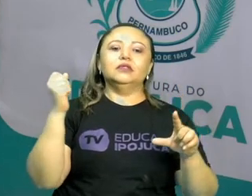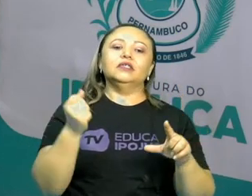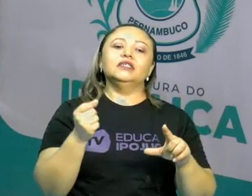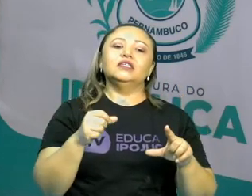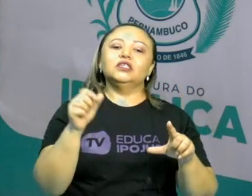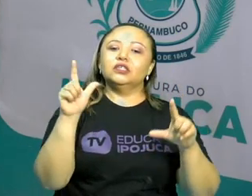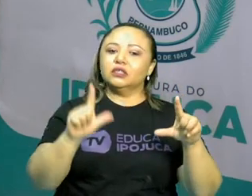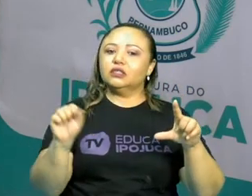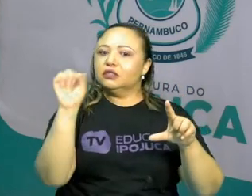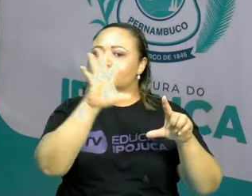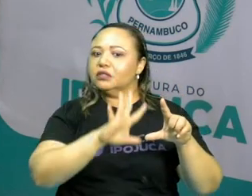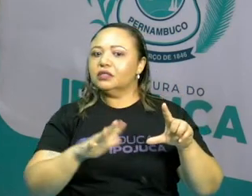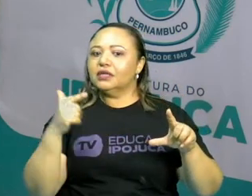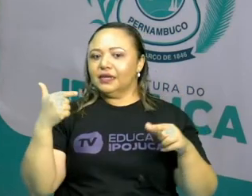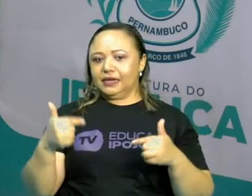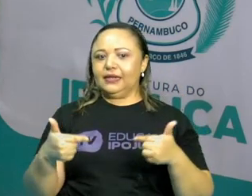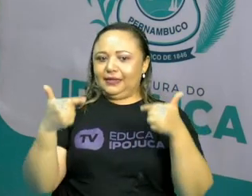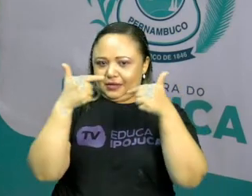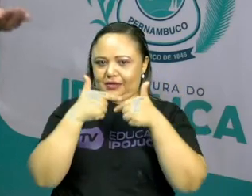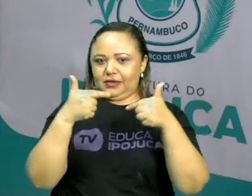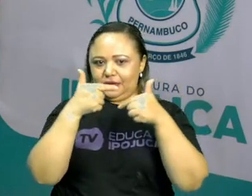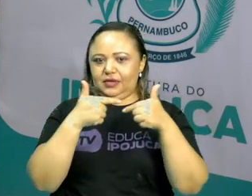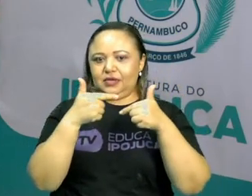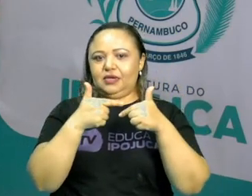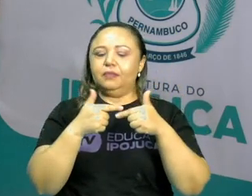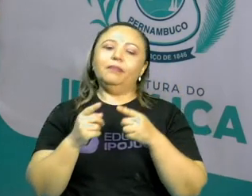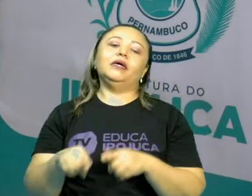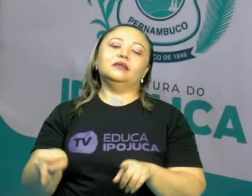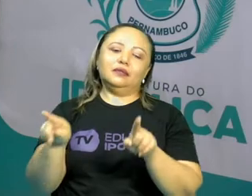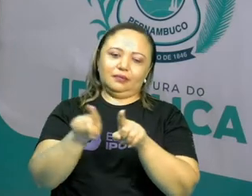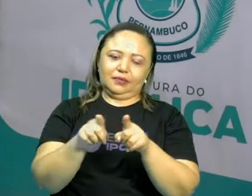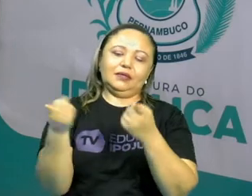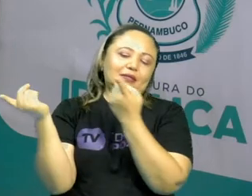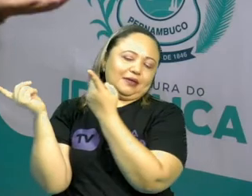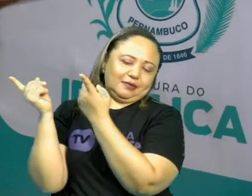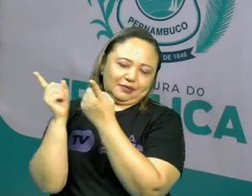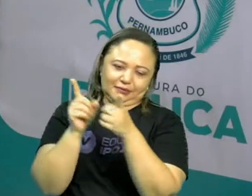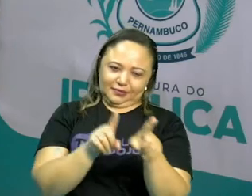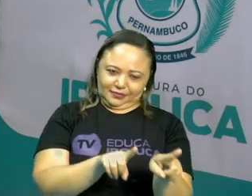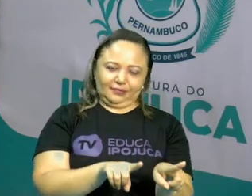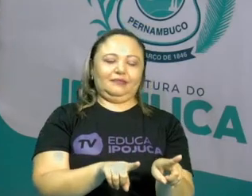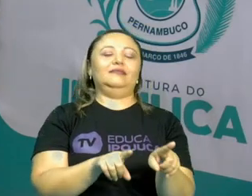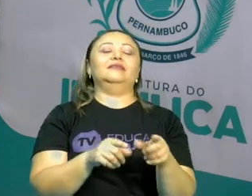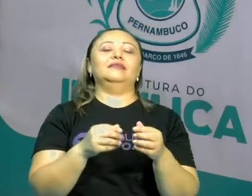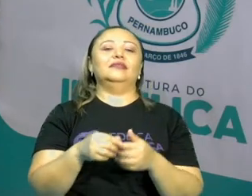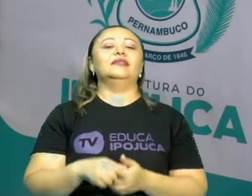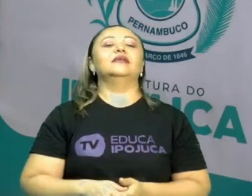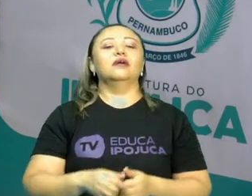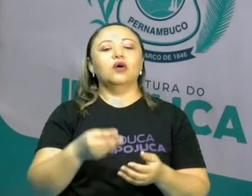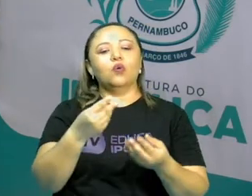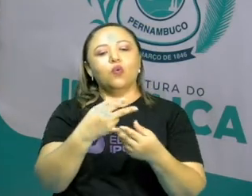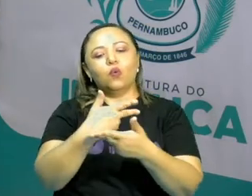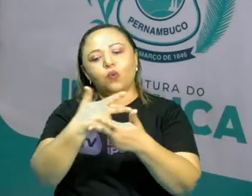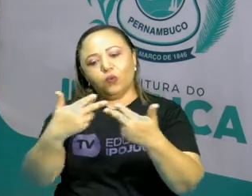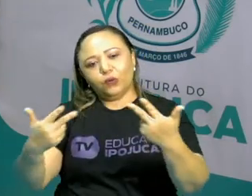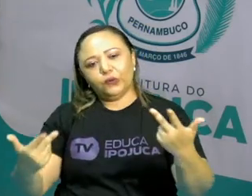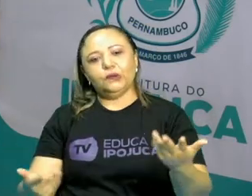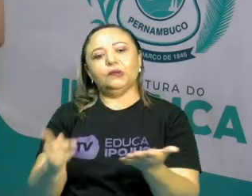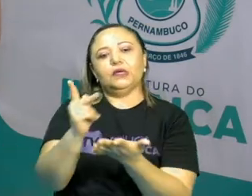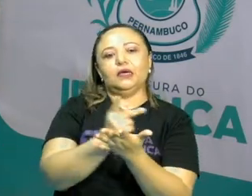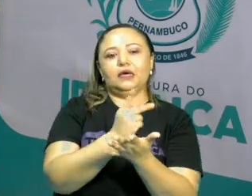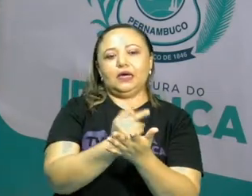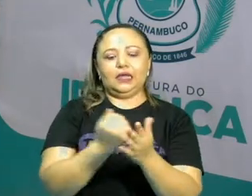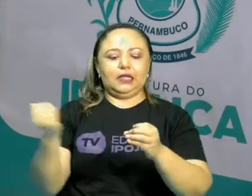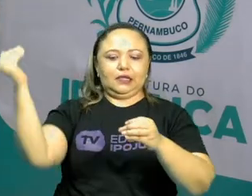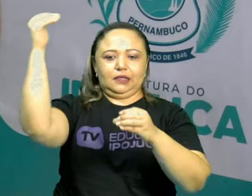Faz uma crítica a uma situação social, política, futebolística, econômica e etc. Ok?